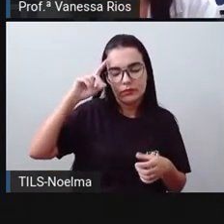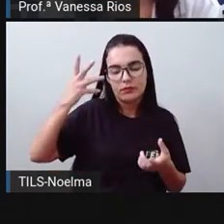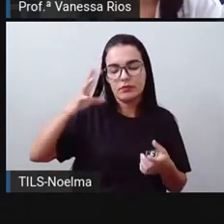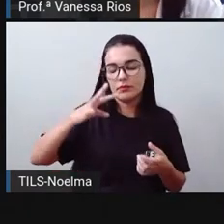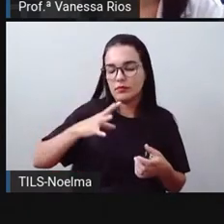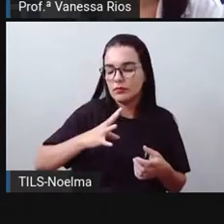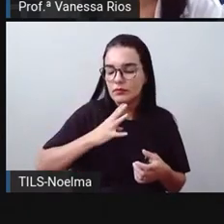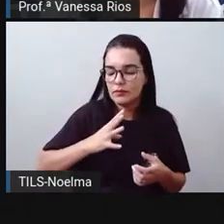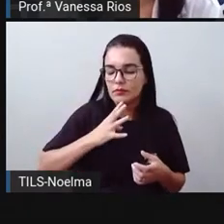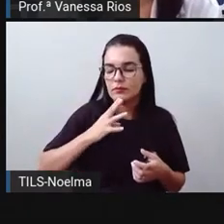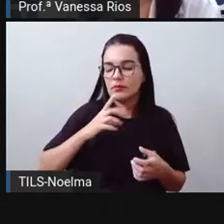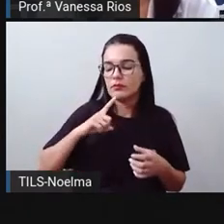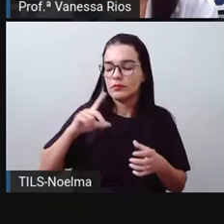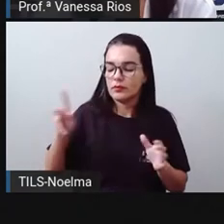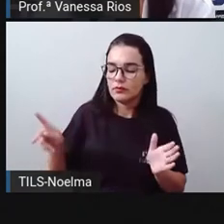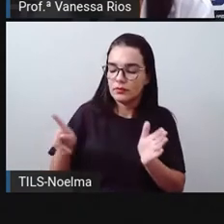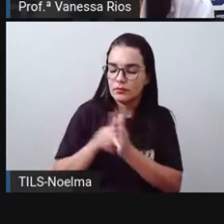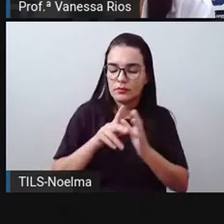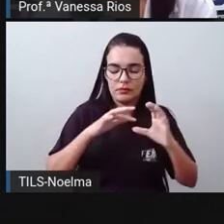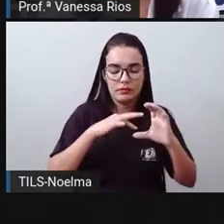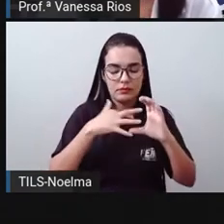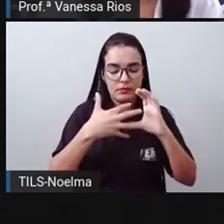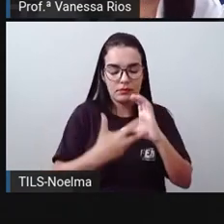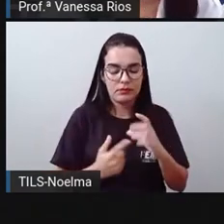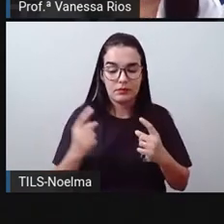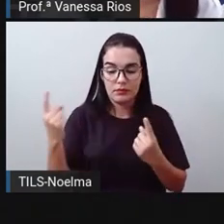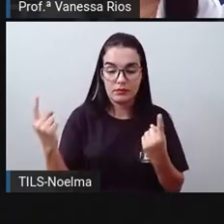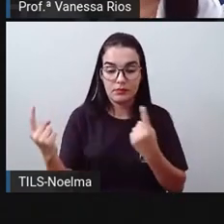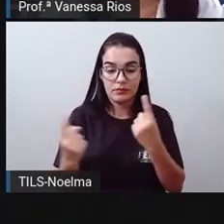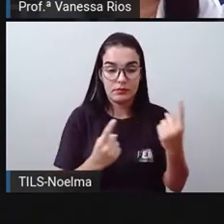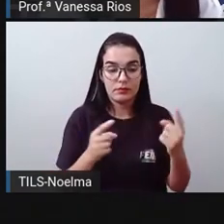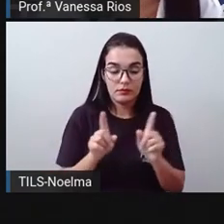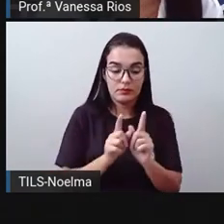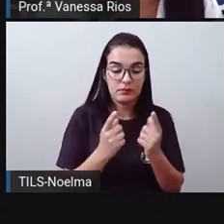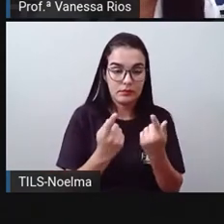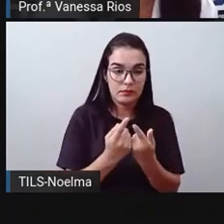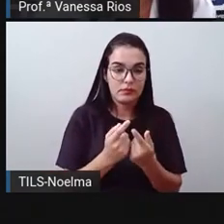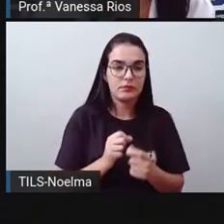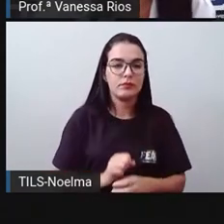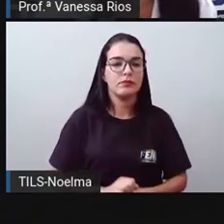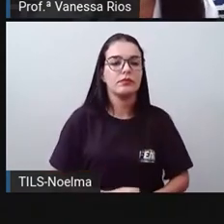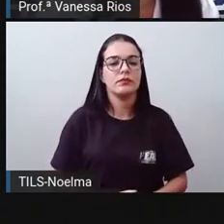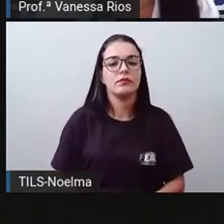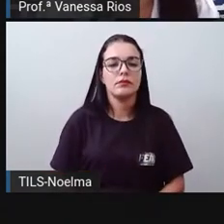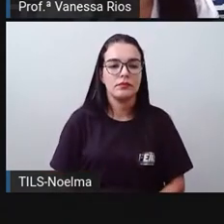trazendo características que são específicas para determinado grupo social.